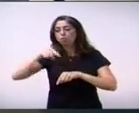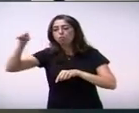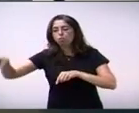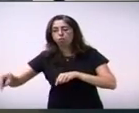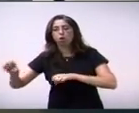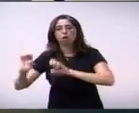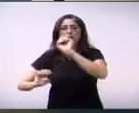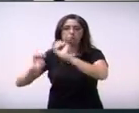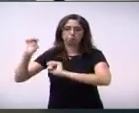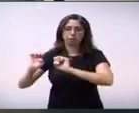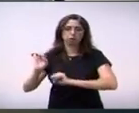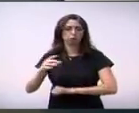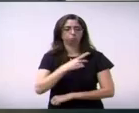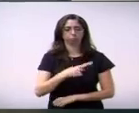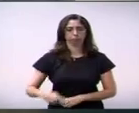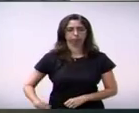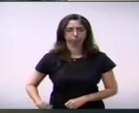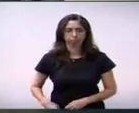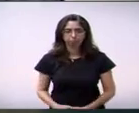Por ora é isso, senhor presidente.